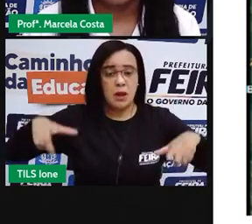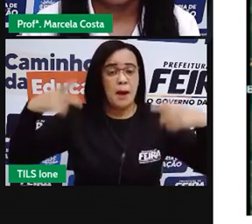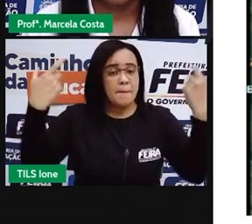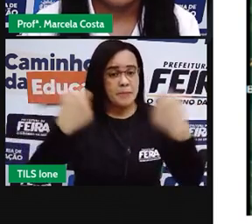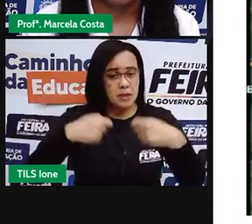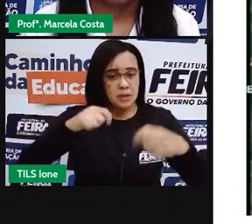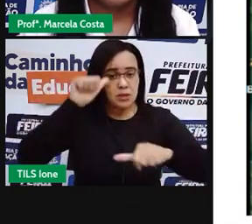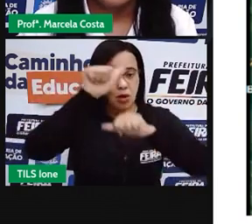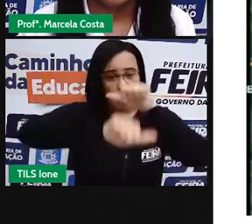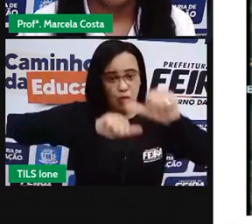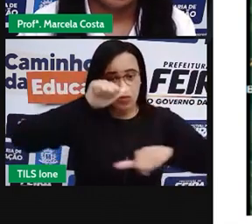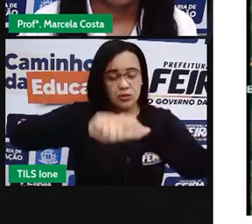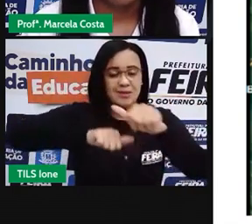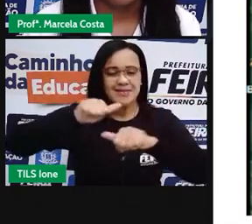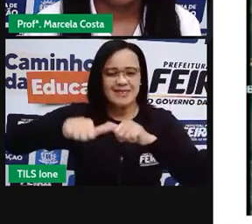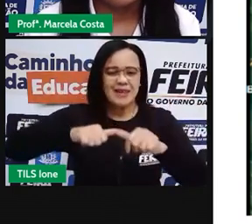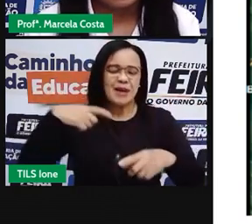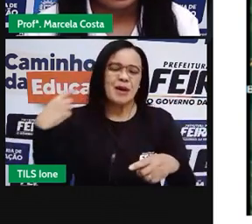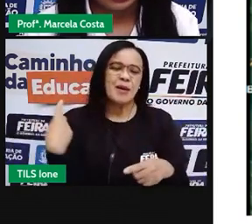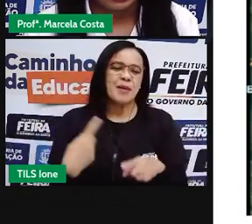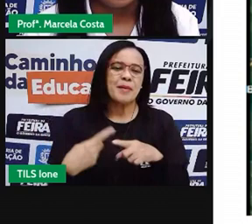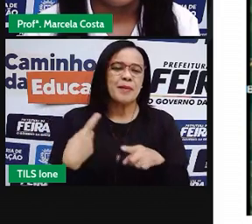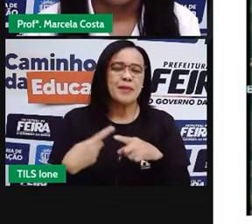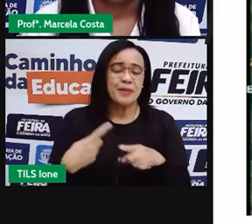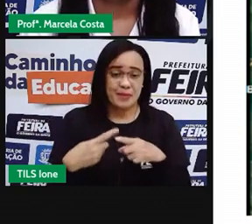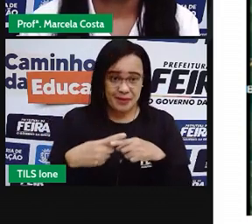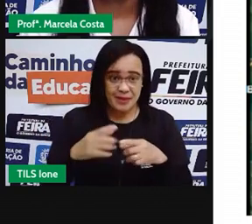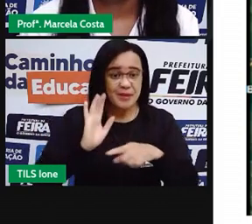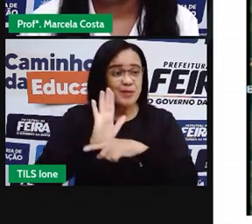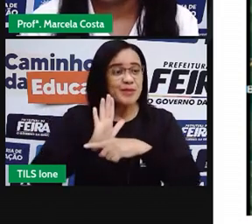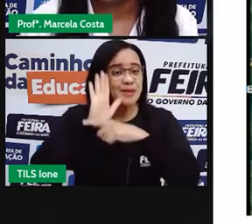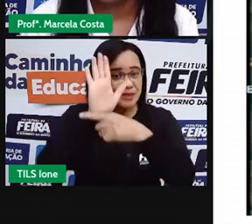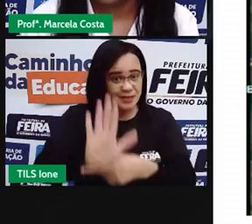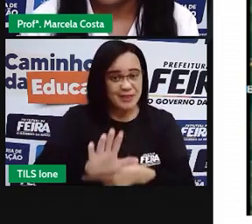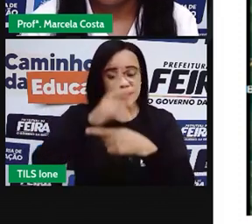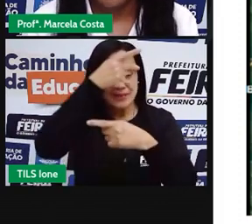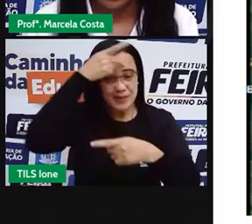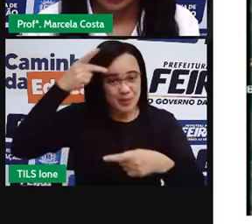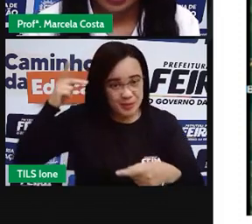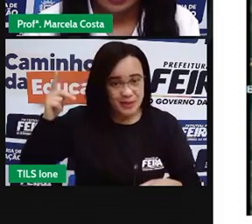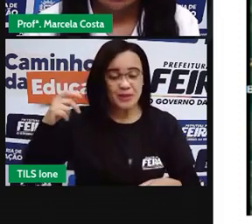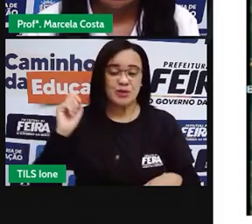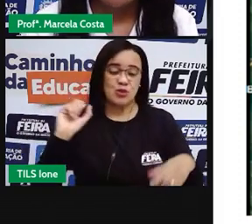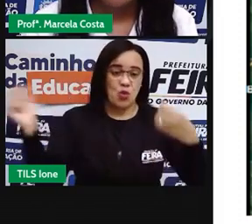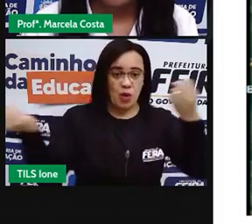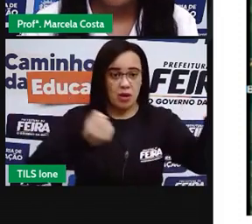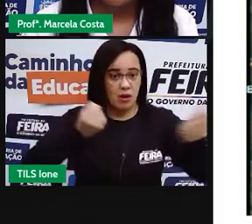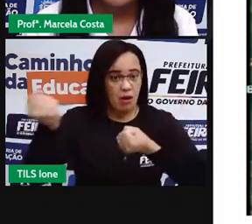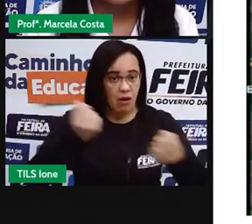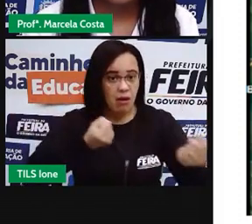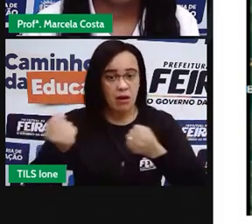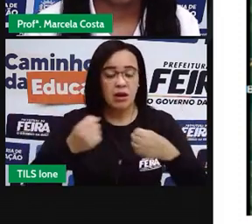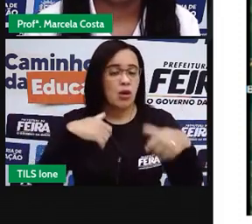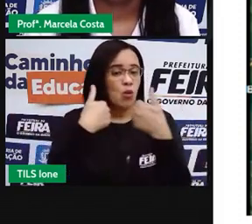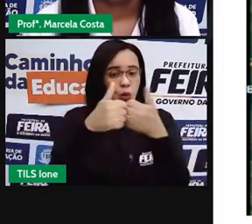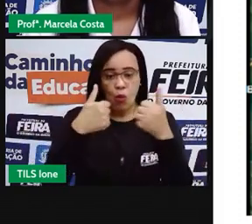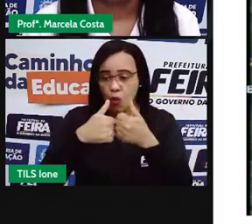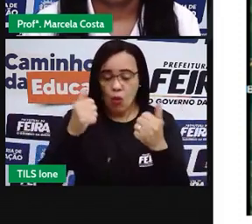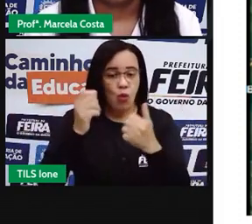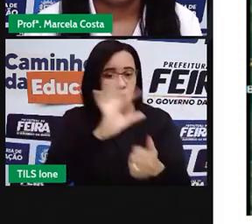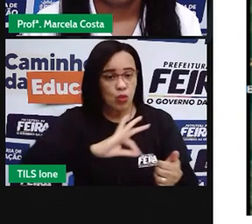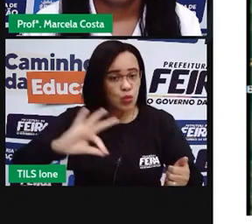transitar, andar de um lado para o outro da cidade, e também